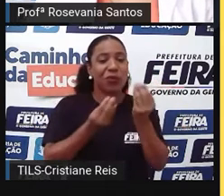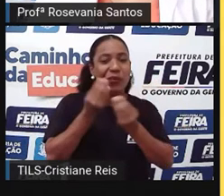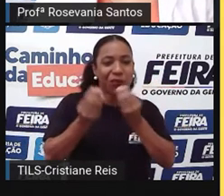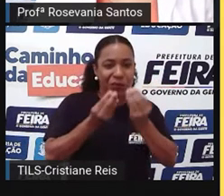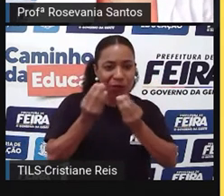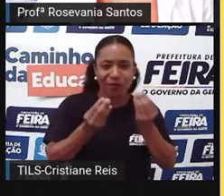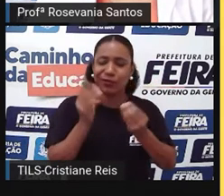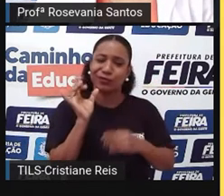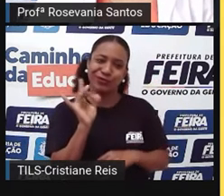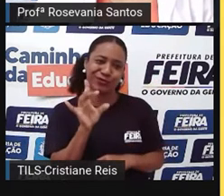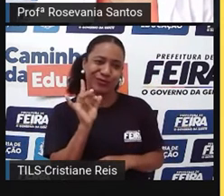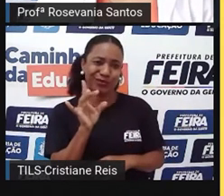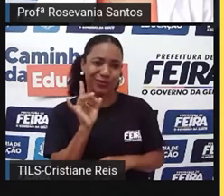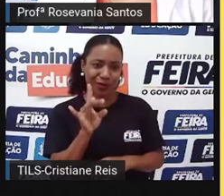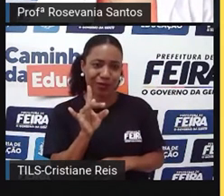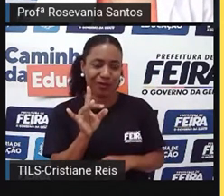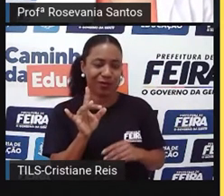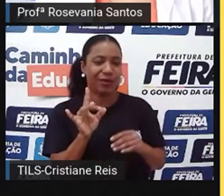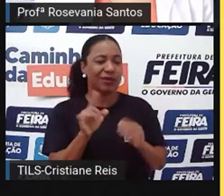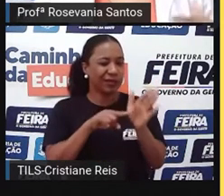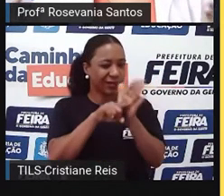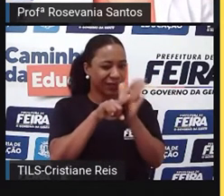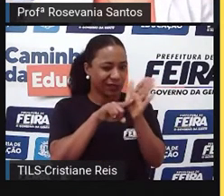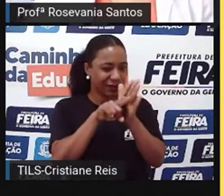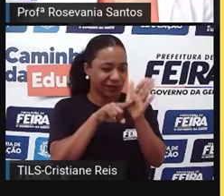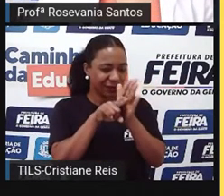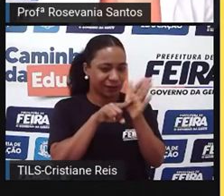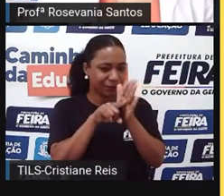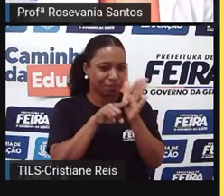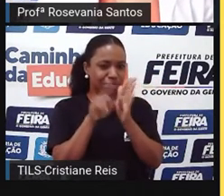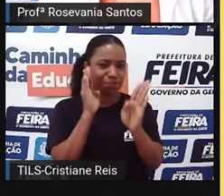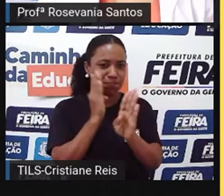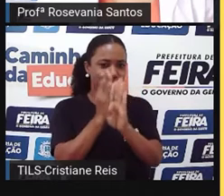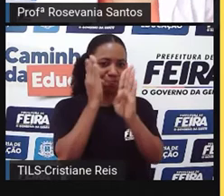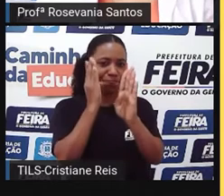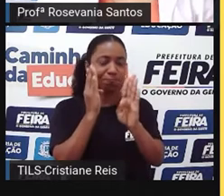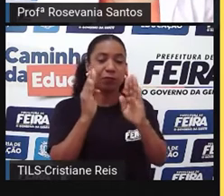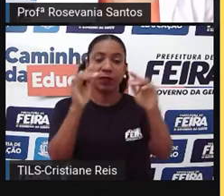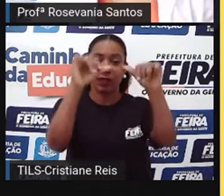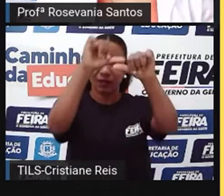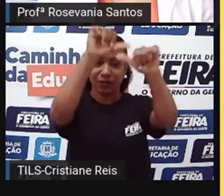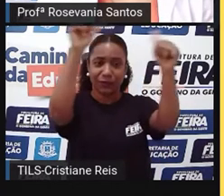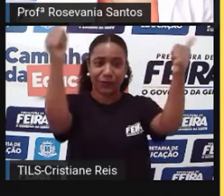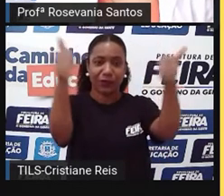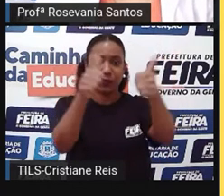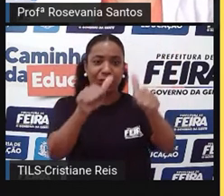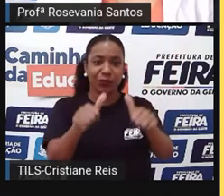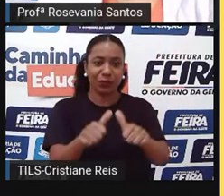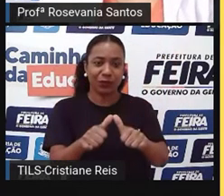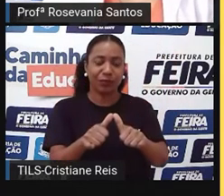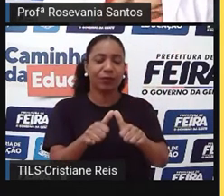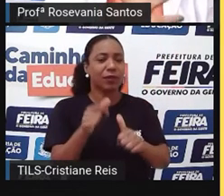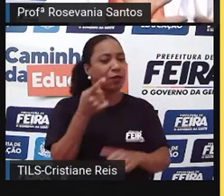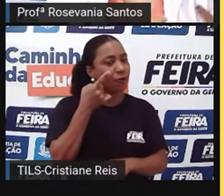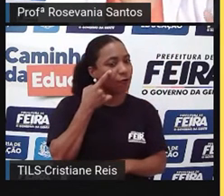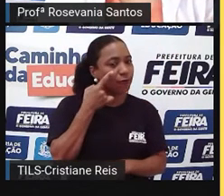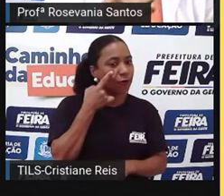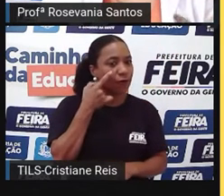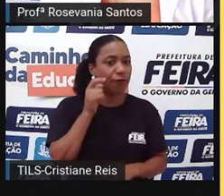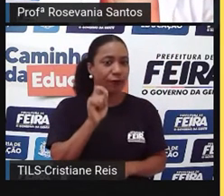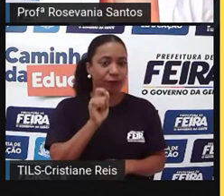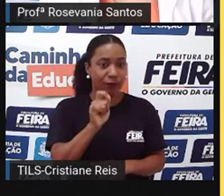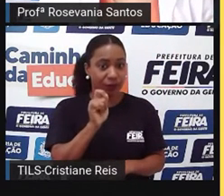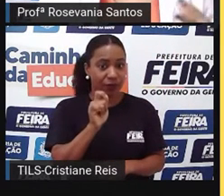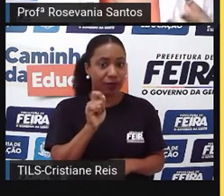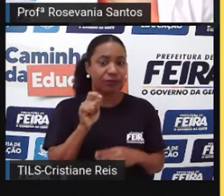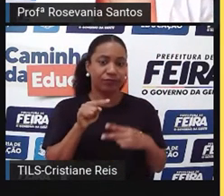Só isso que ele levou em consideração. E o que ele observou ali naquele mapa? Somente duas formas